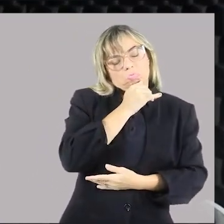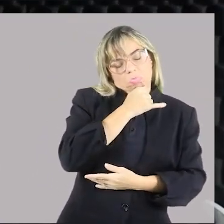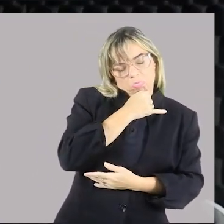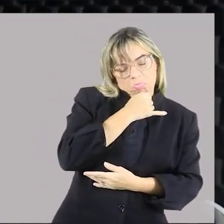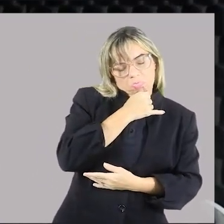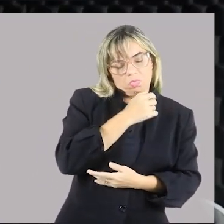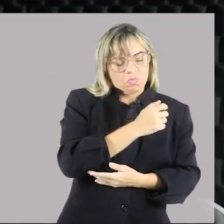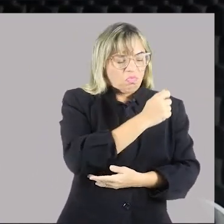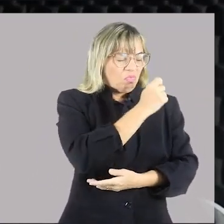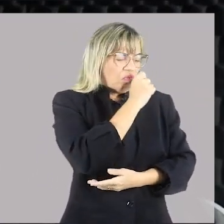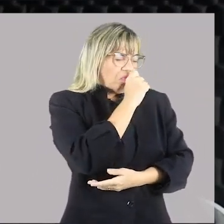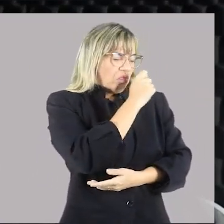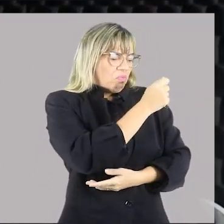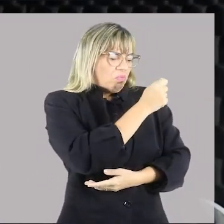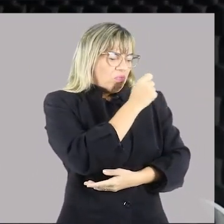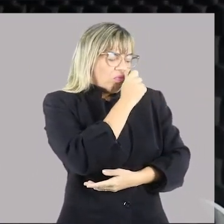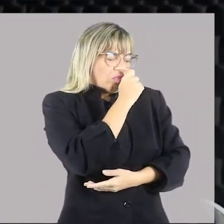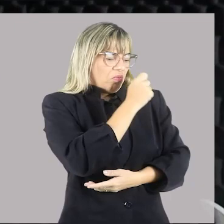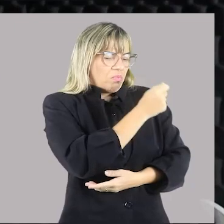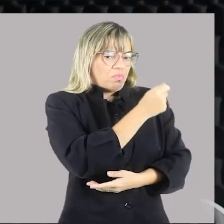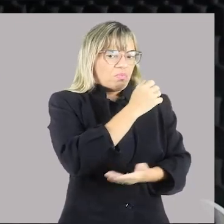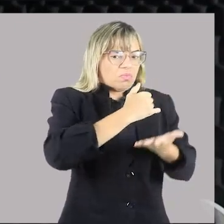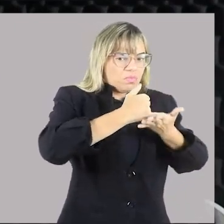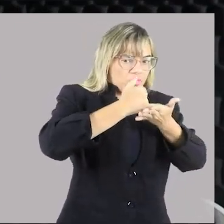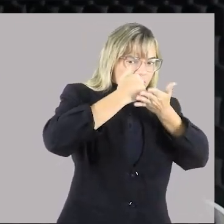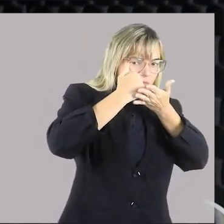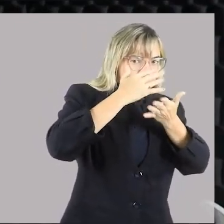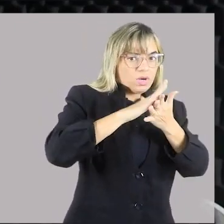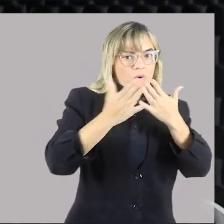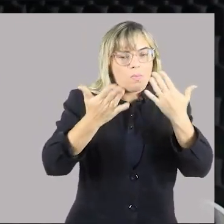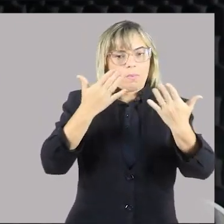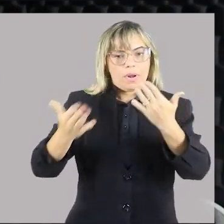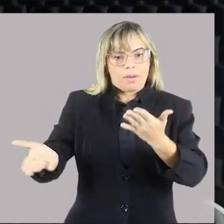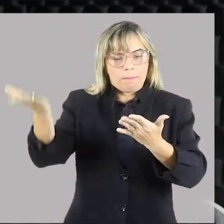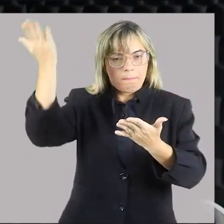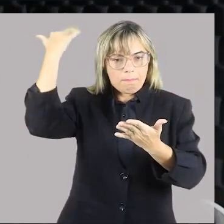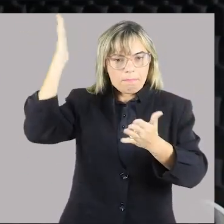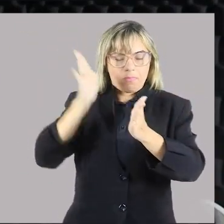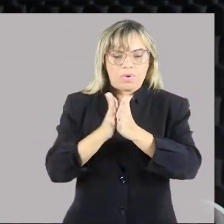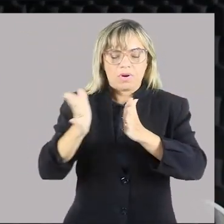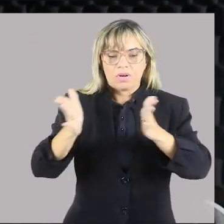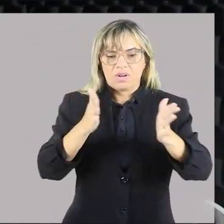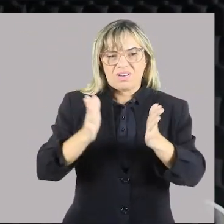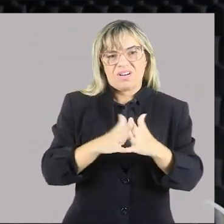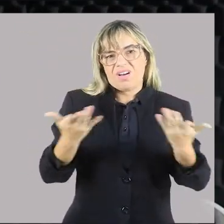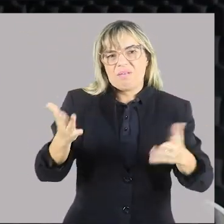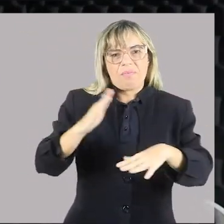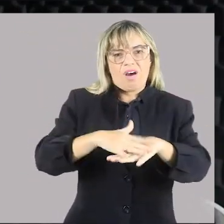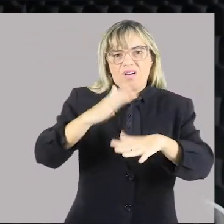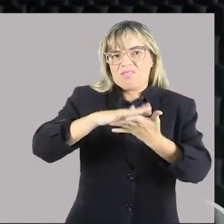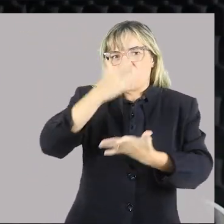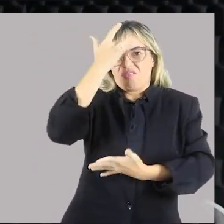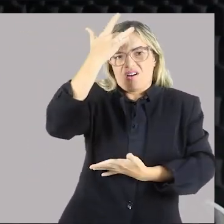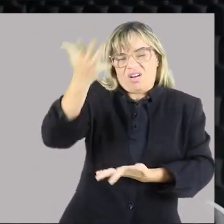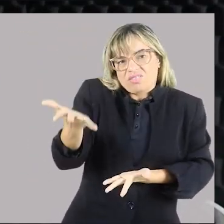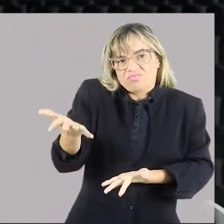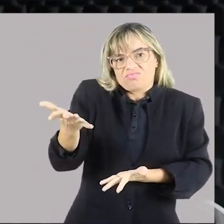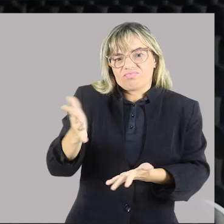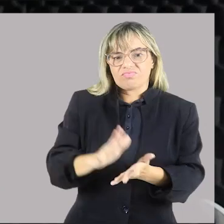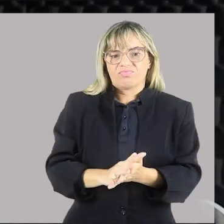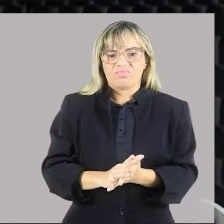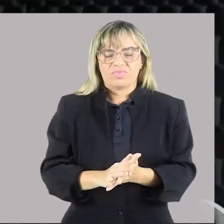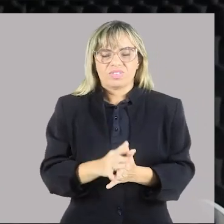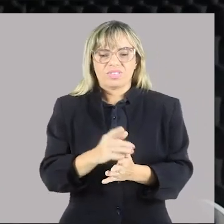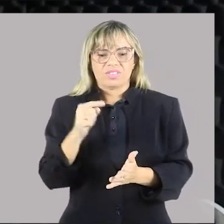às drogas, né, a se comparado a períodos passados, hoje é mais fácil. E aí nós temos